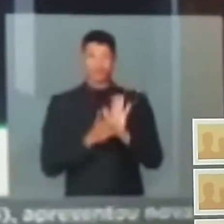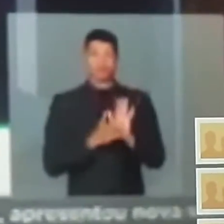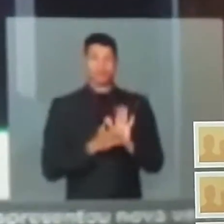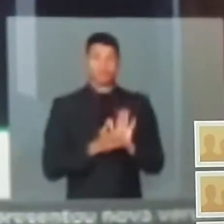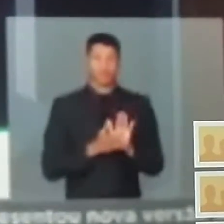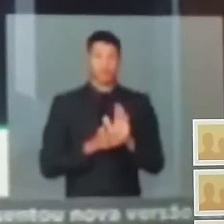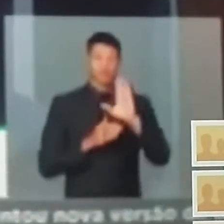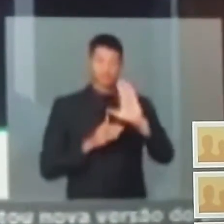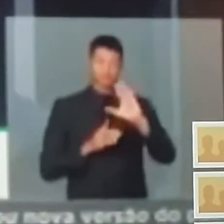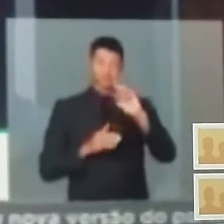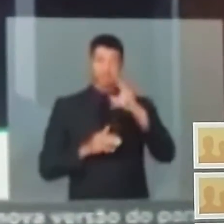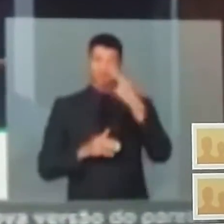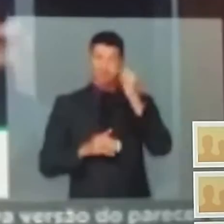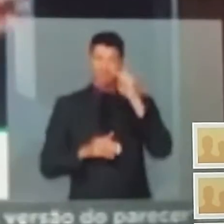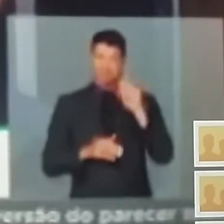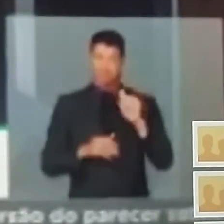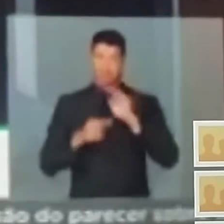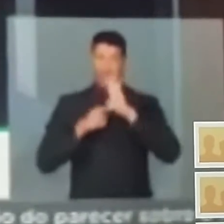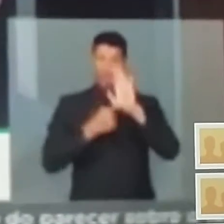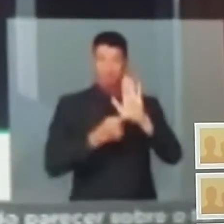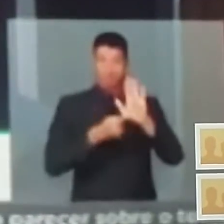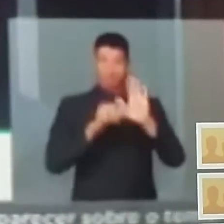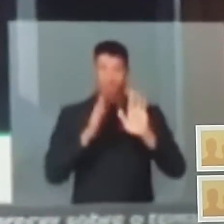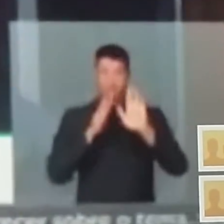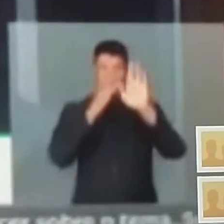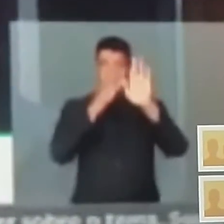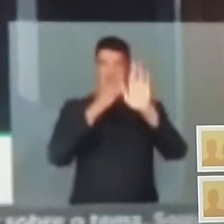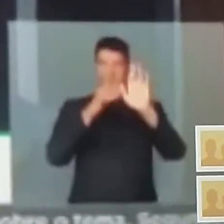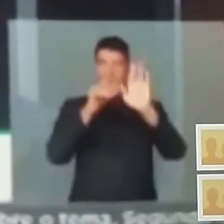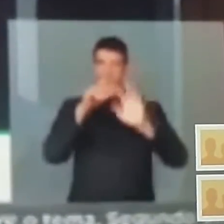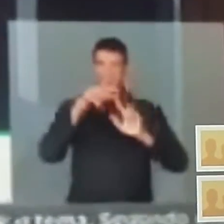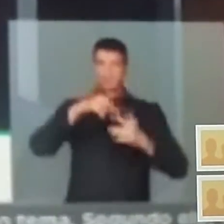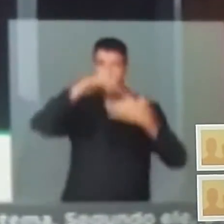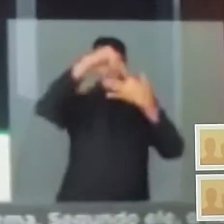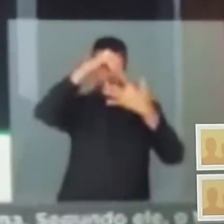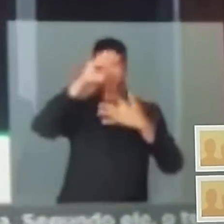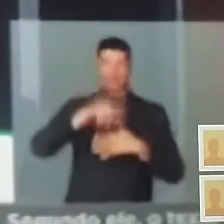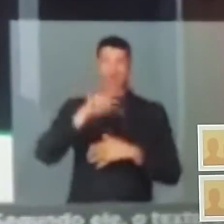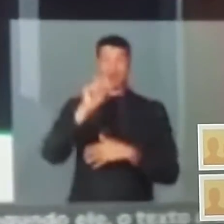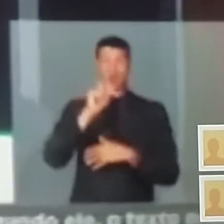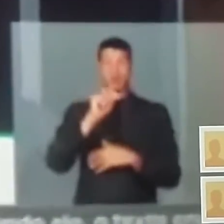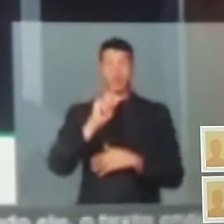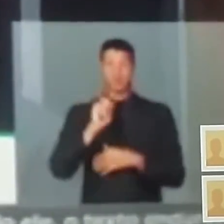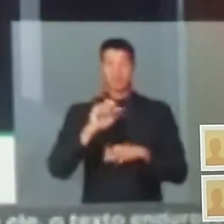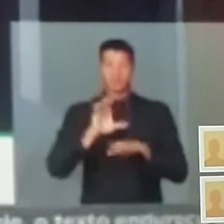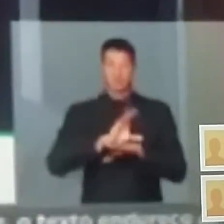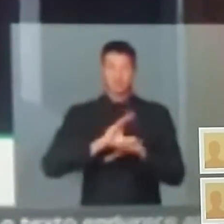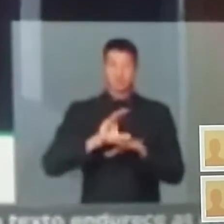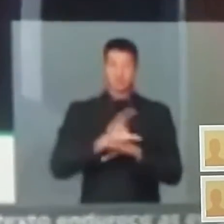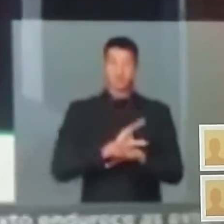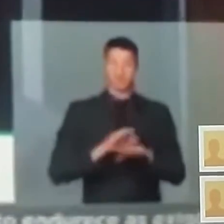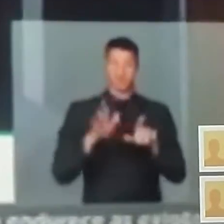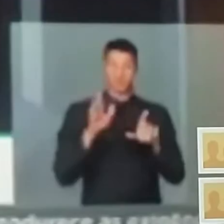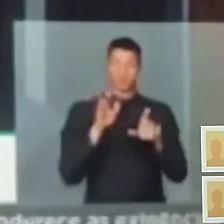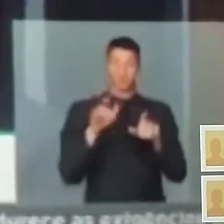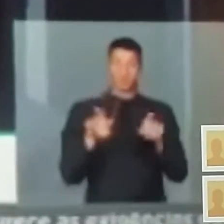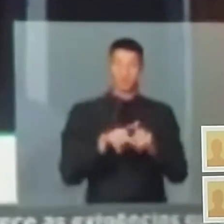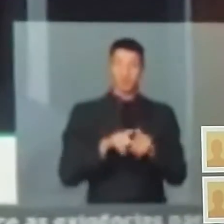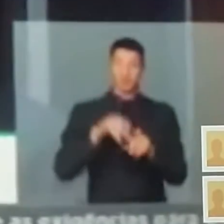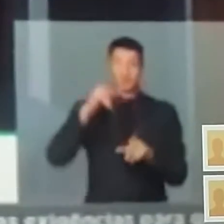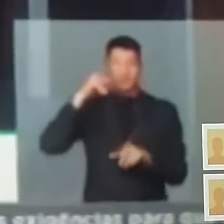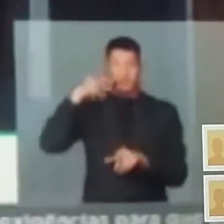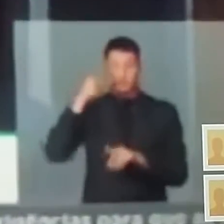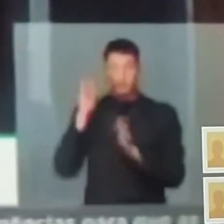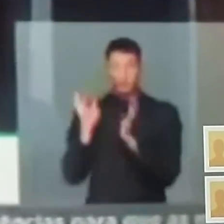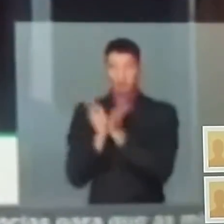chapa com indicação dos líderes partidários, é o que reza a Constituição, a lei dos partidos,